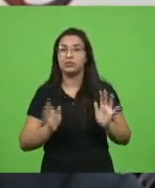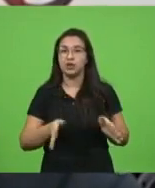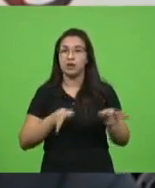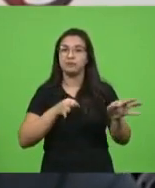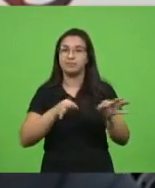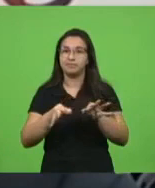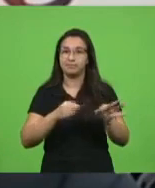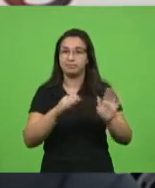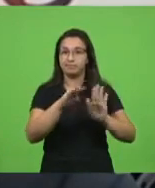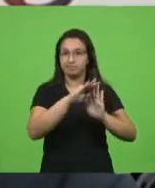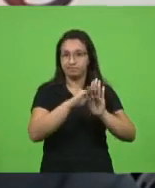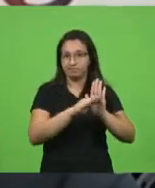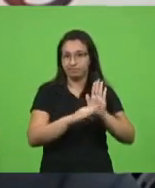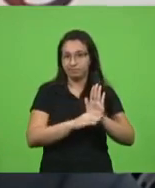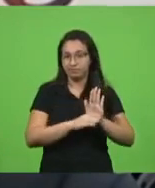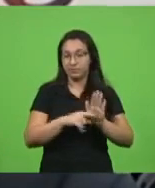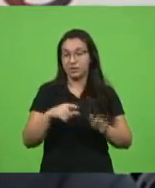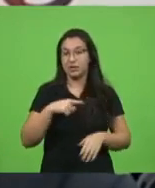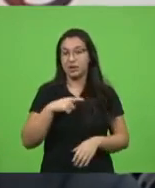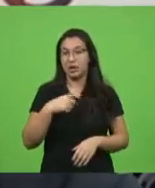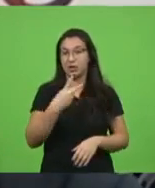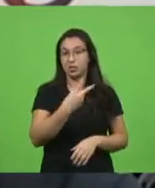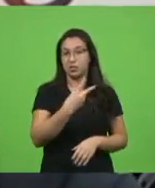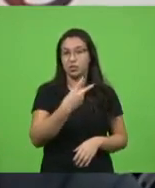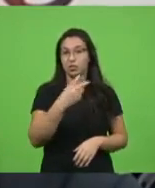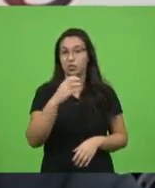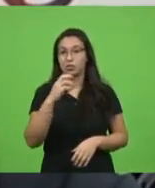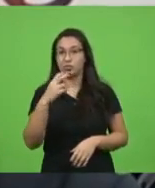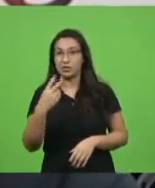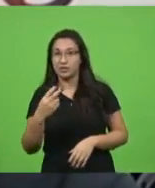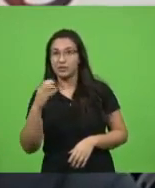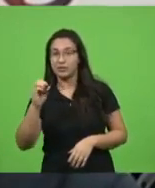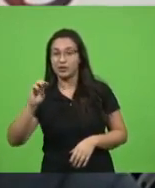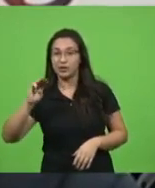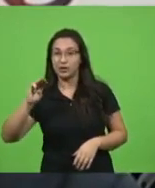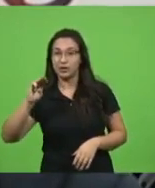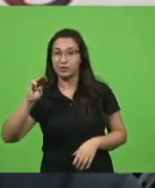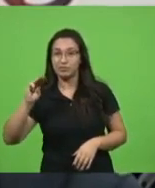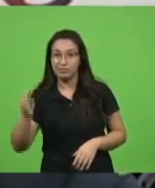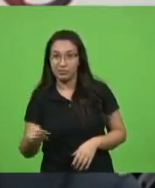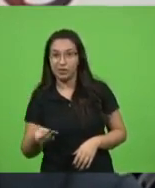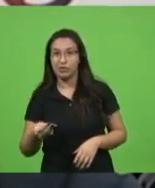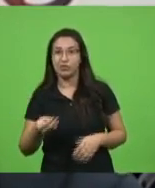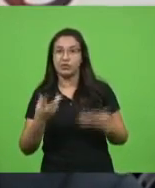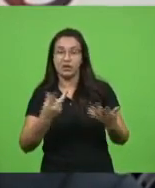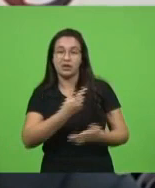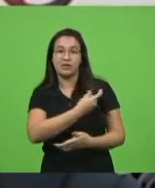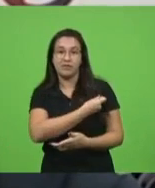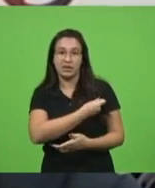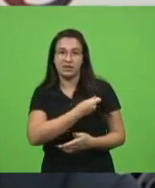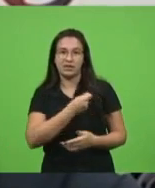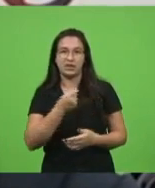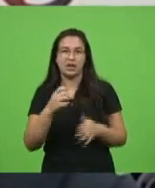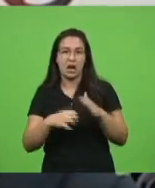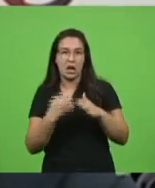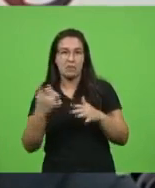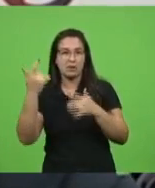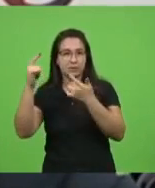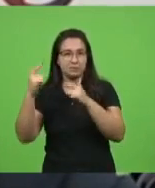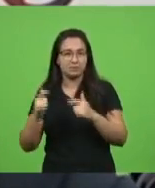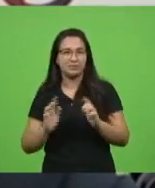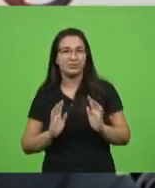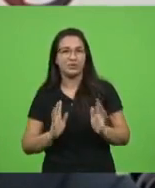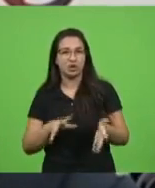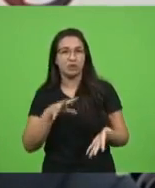são 222 milhões de vacinas da Oxford, são 130 milhões já contratadas da